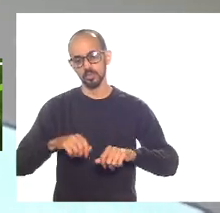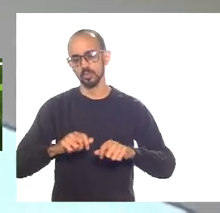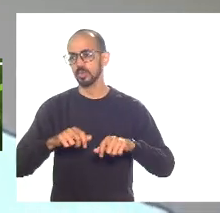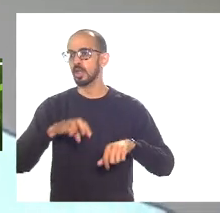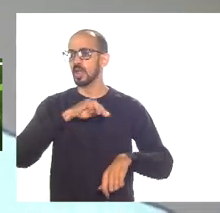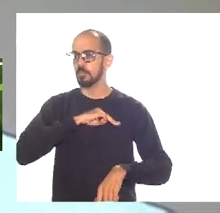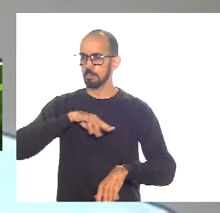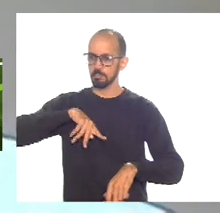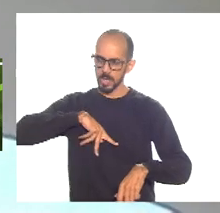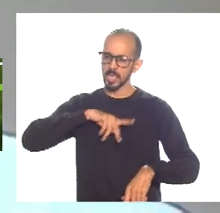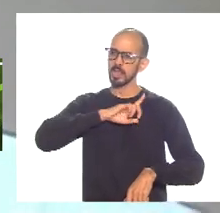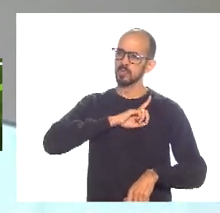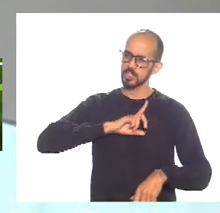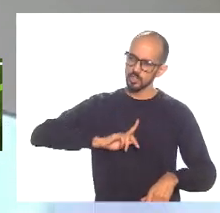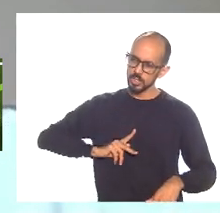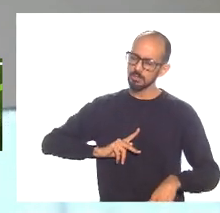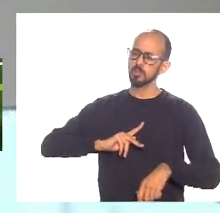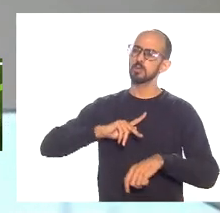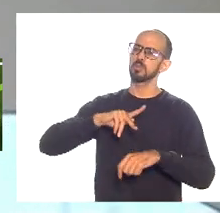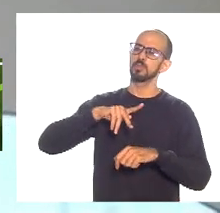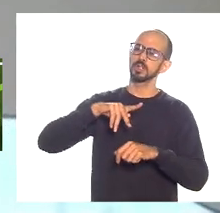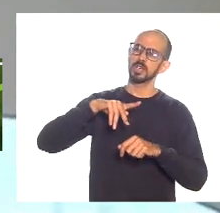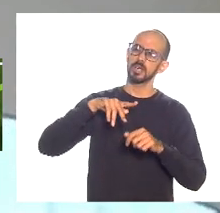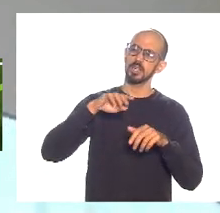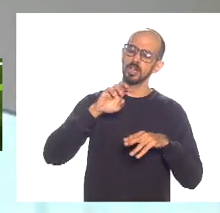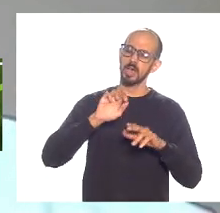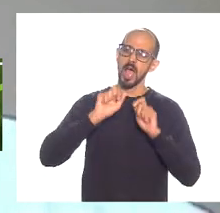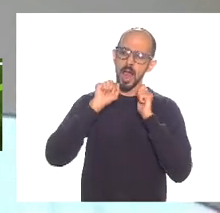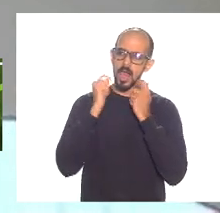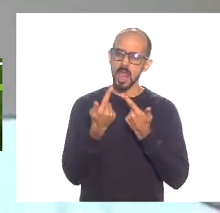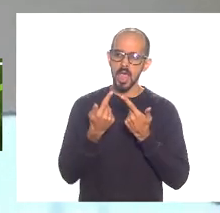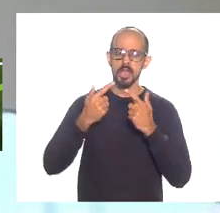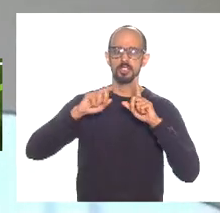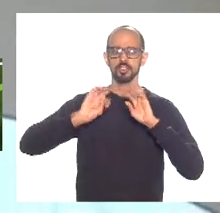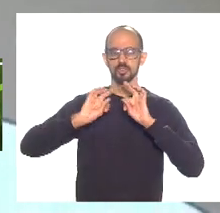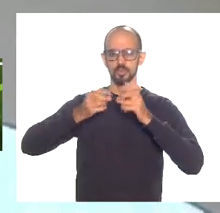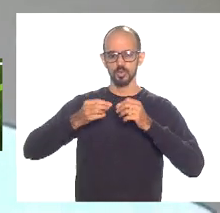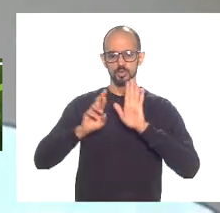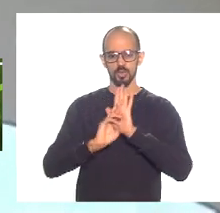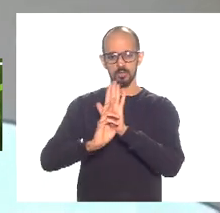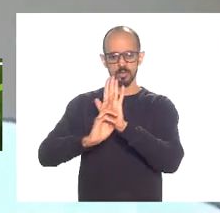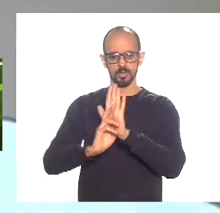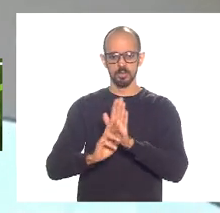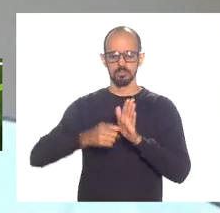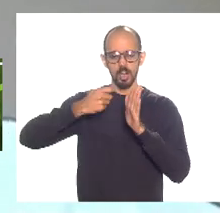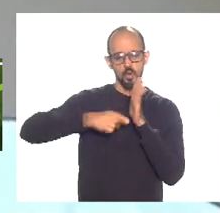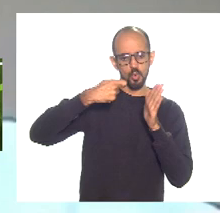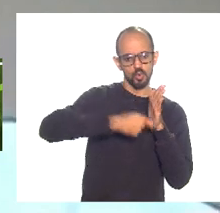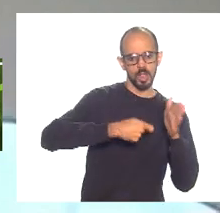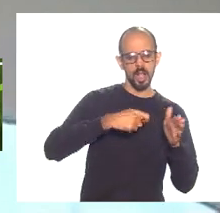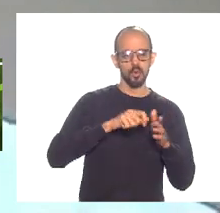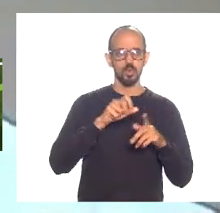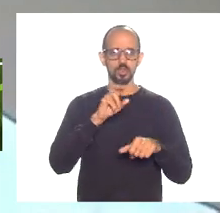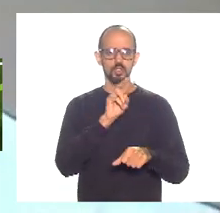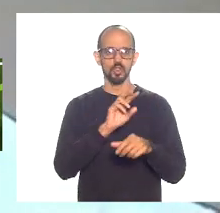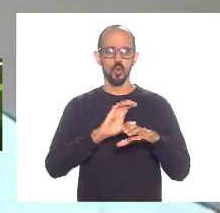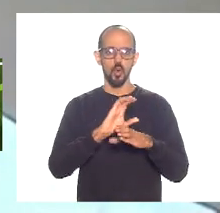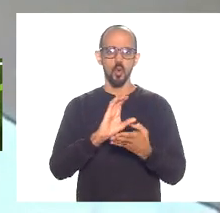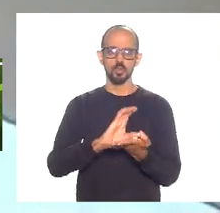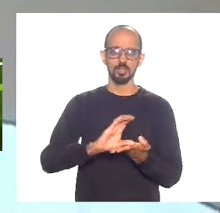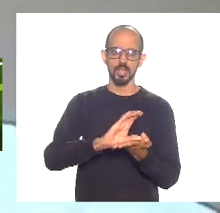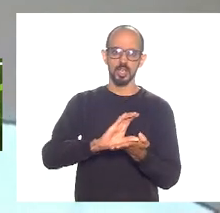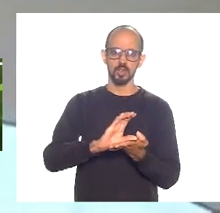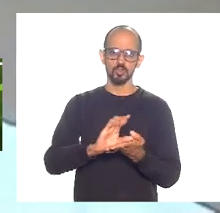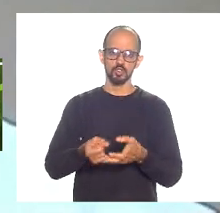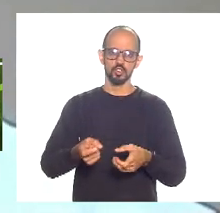e defensoria para interlocutar permanentemente com esse conselho de supervisão do regime de recuperação fiscal